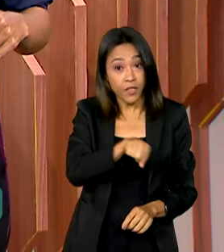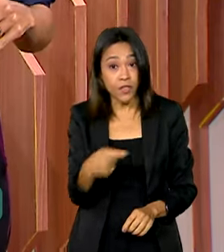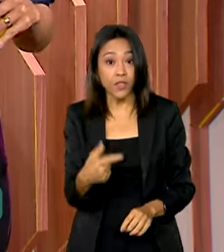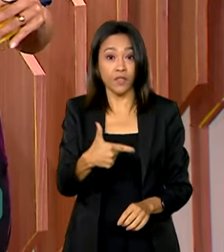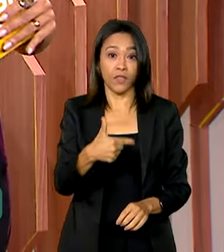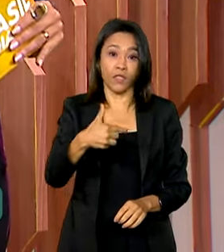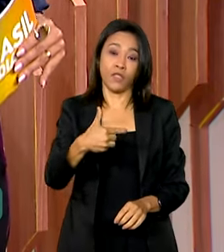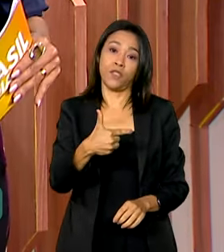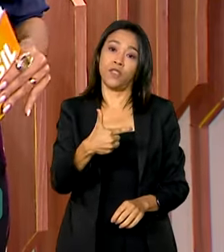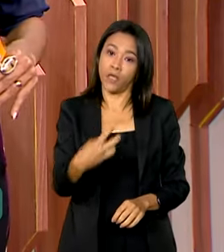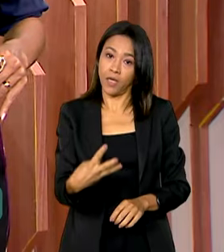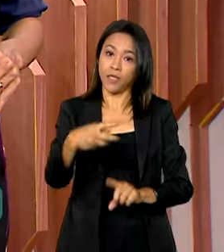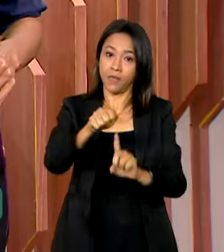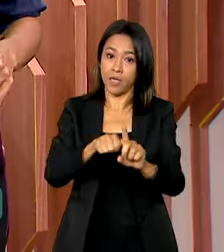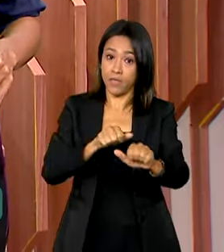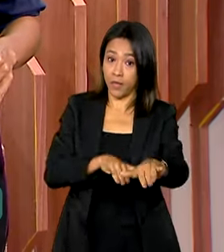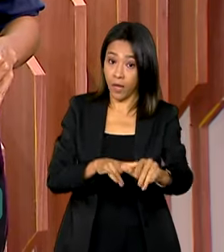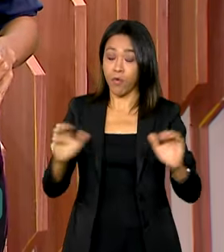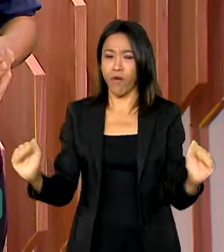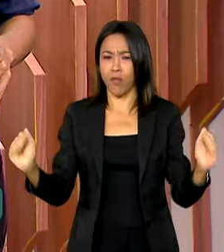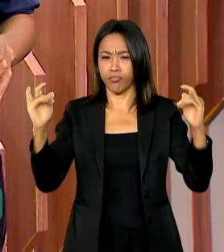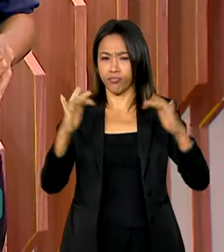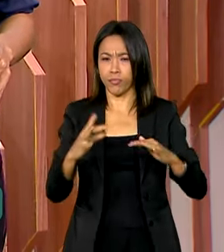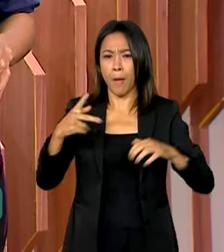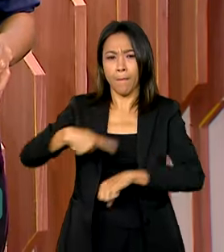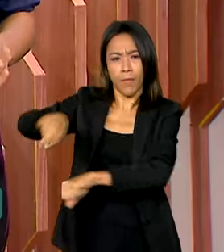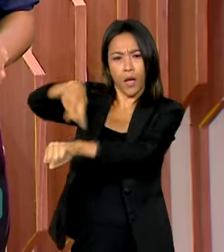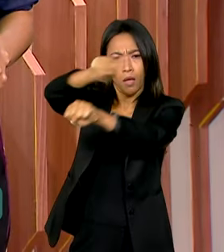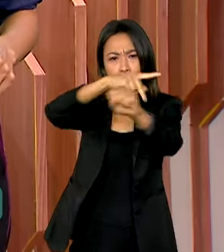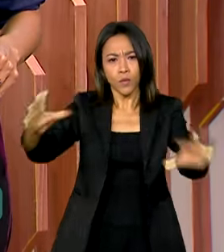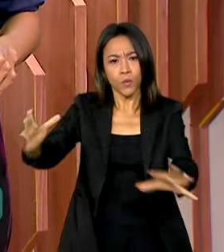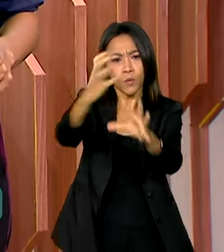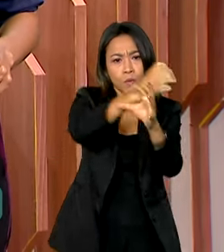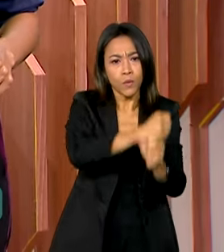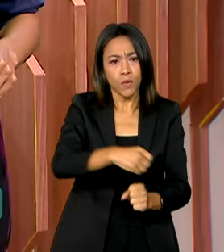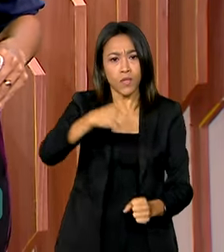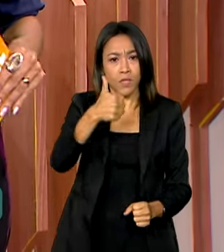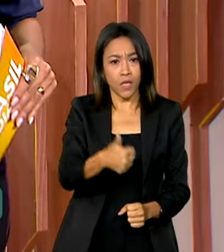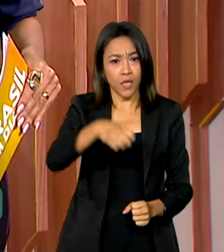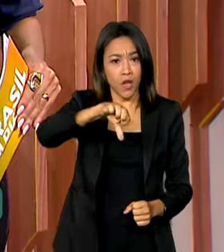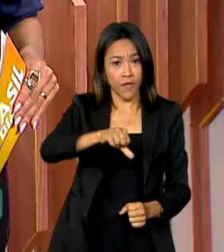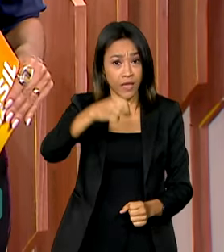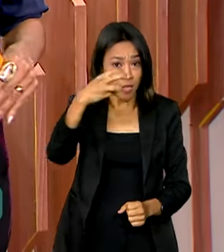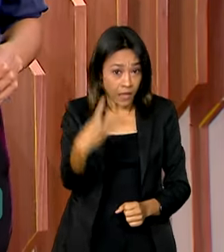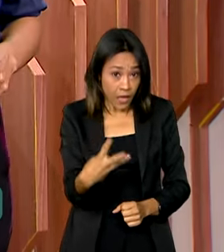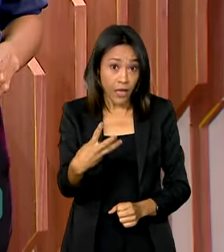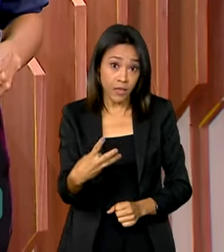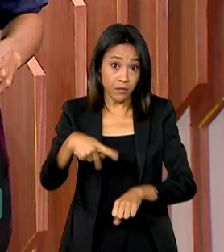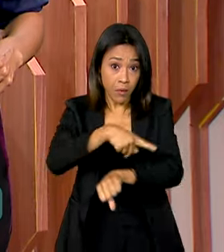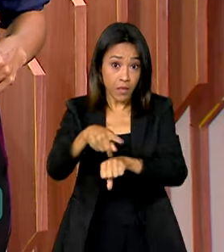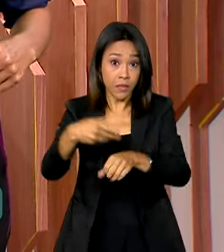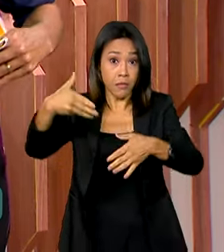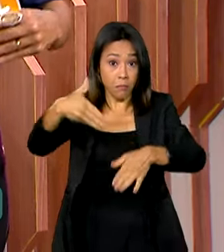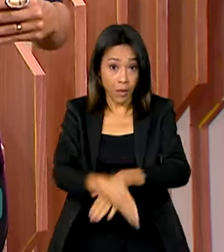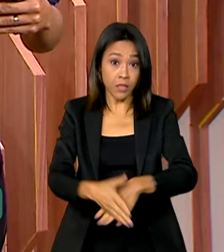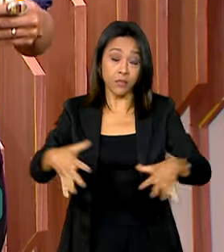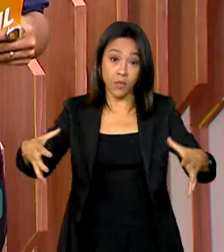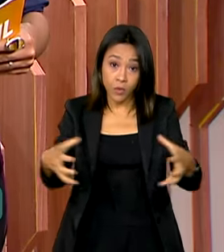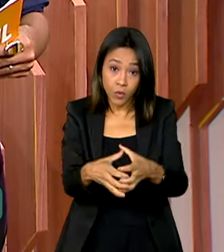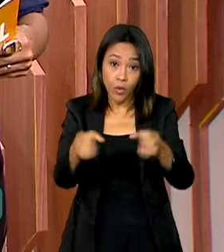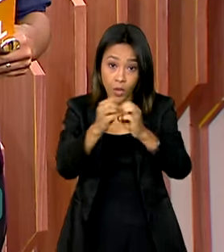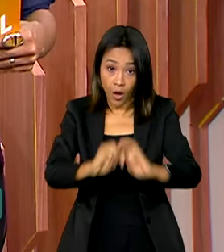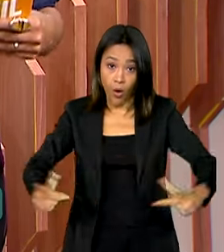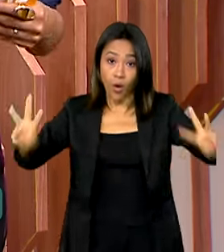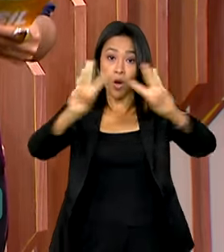reunir chefes de Estado e governo dos 193 Estados-membros da ONU e tem o objetivo de adotar